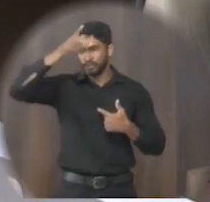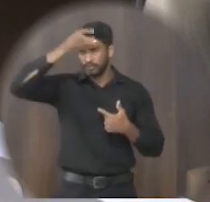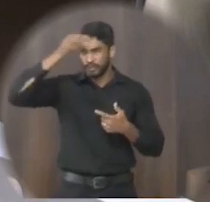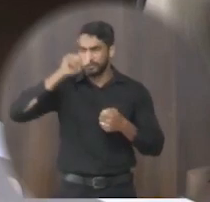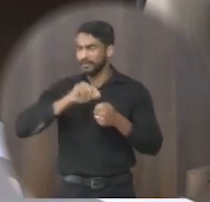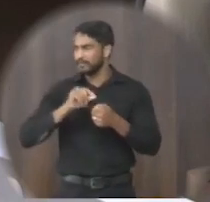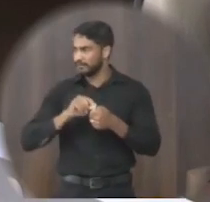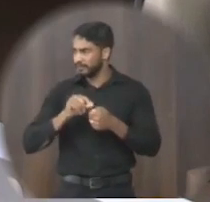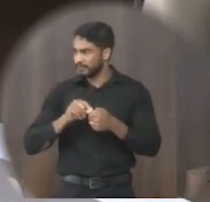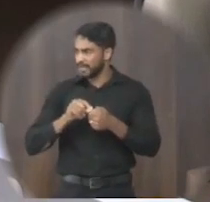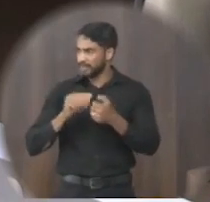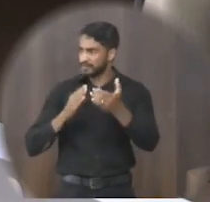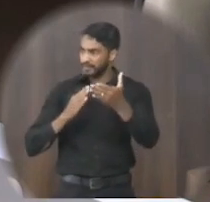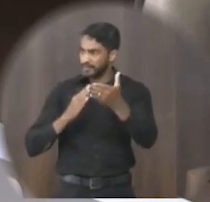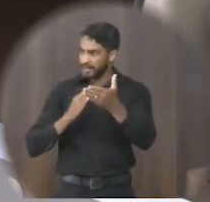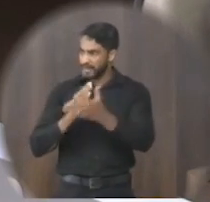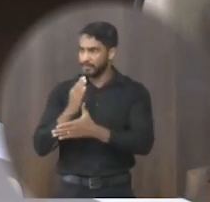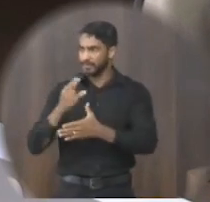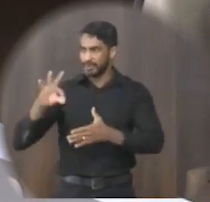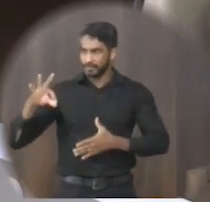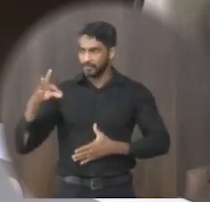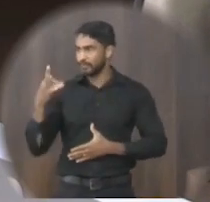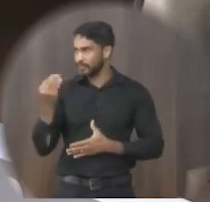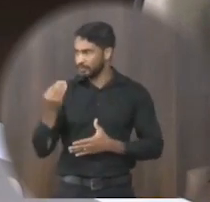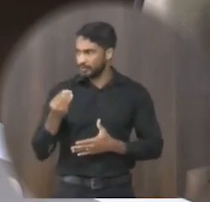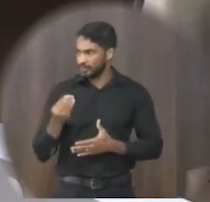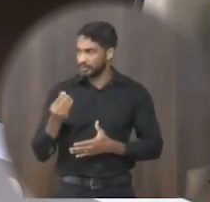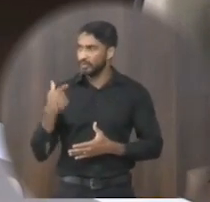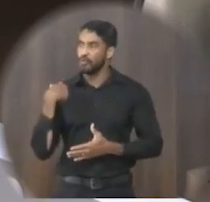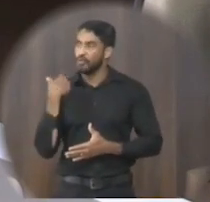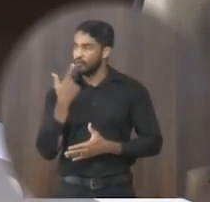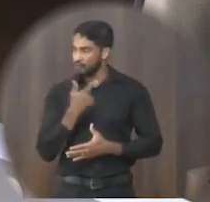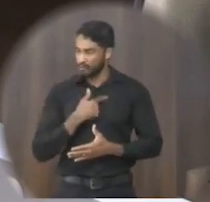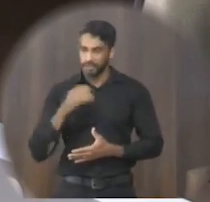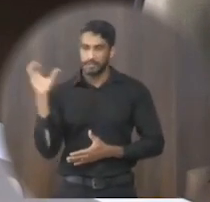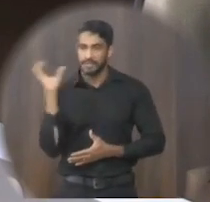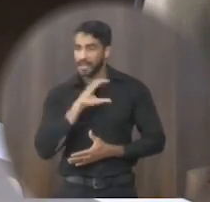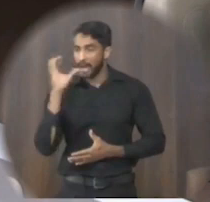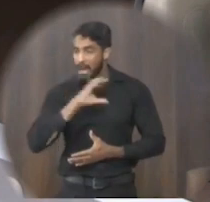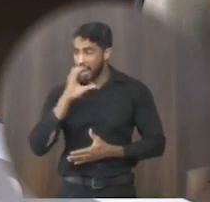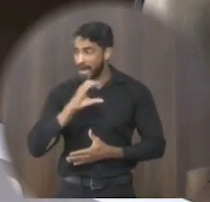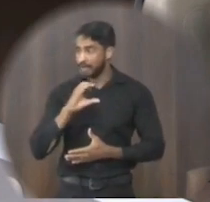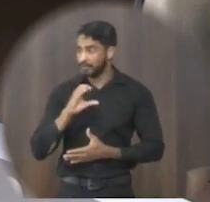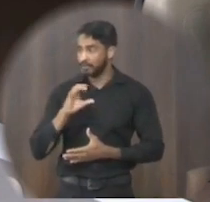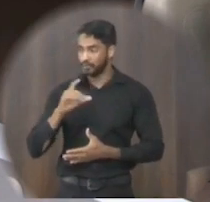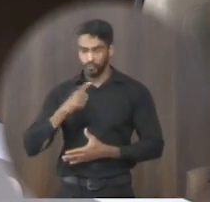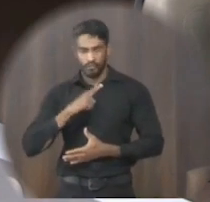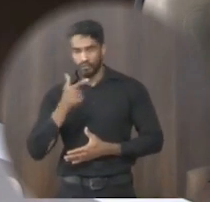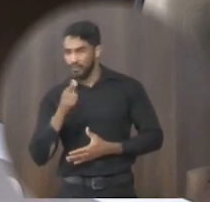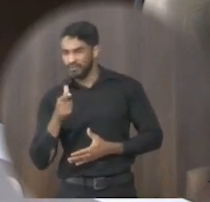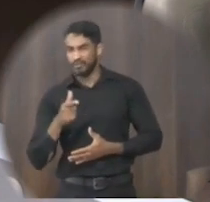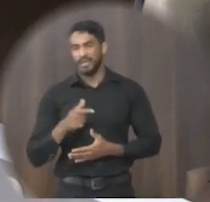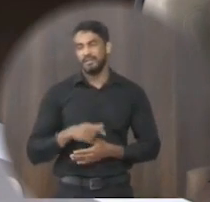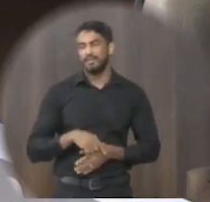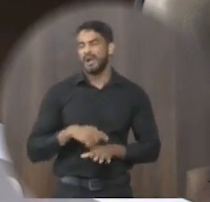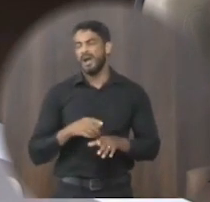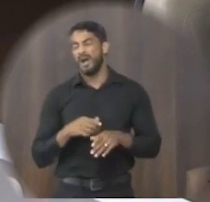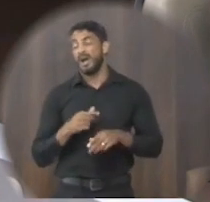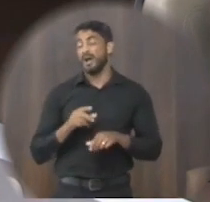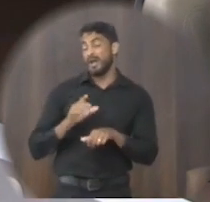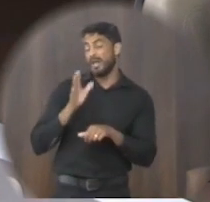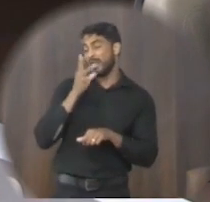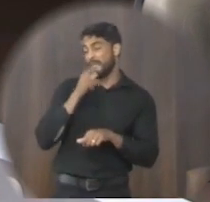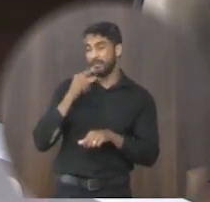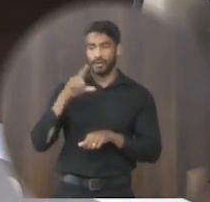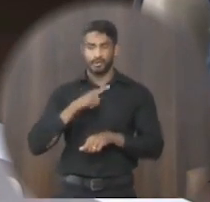pediu para essa casa foi aprovado por unanimidade e nós agimos o mais rápido possível não teve corpo mole então por que